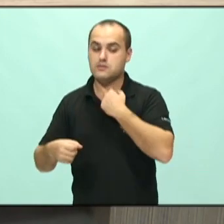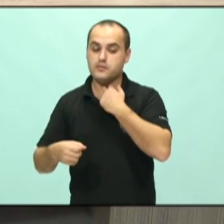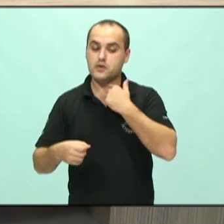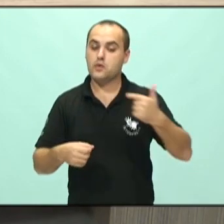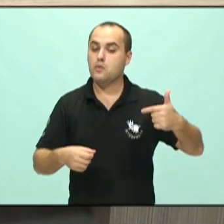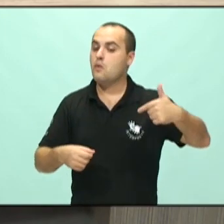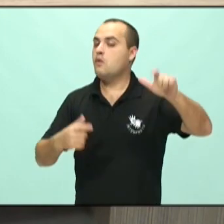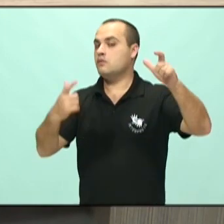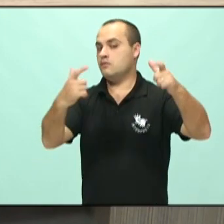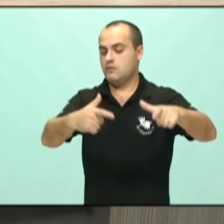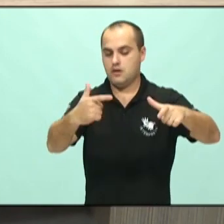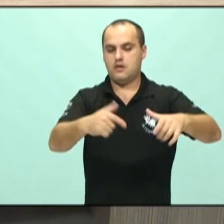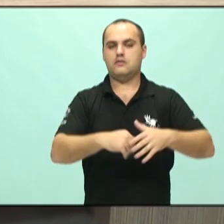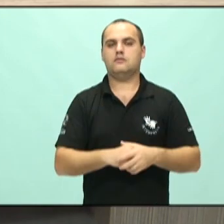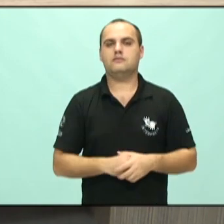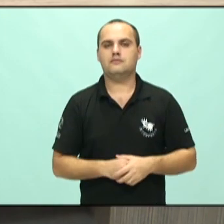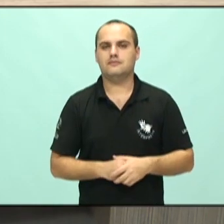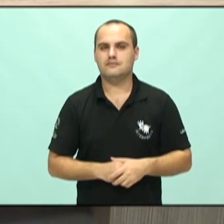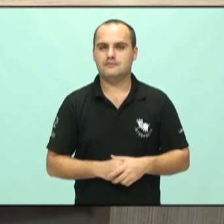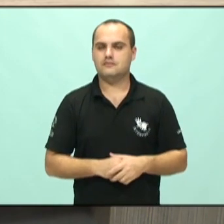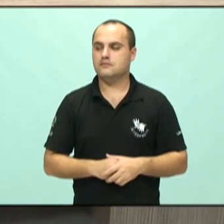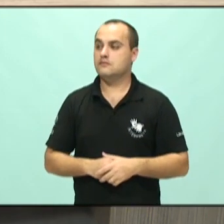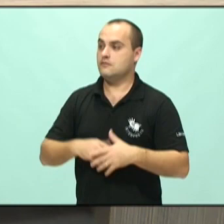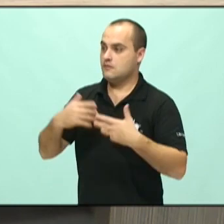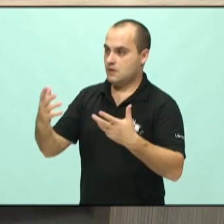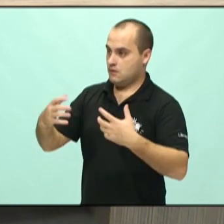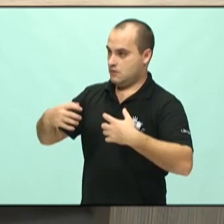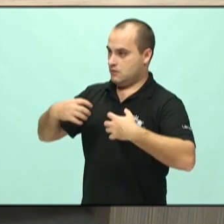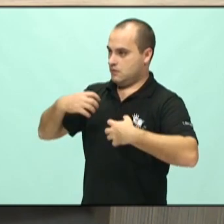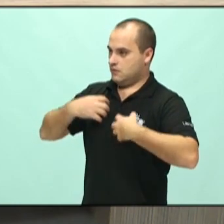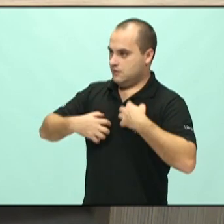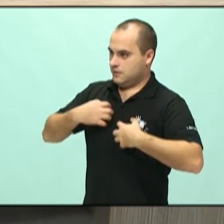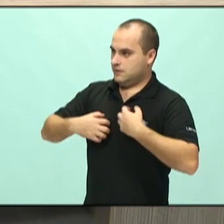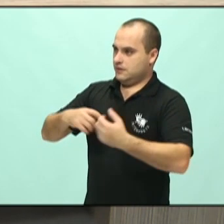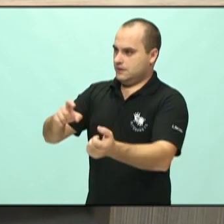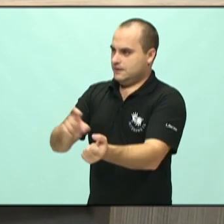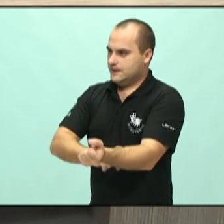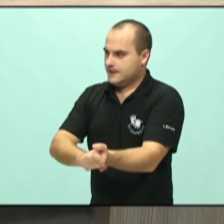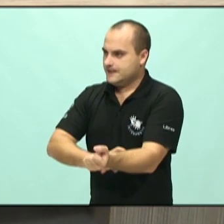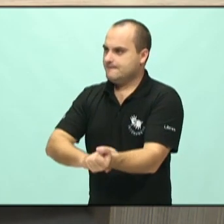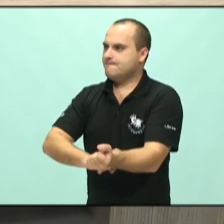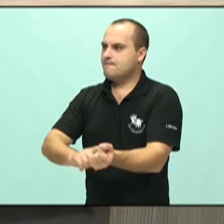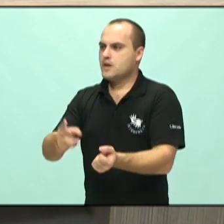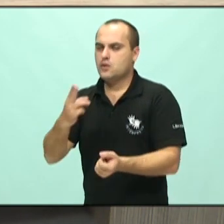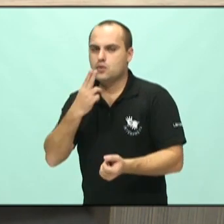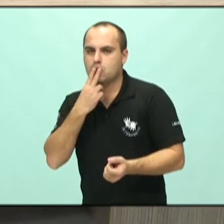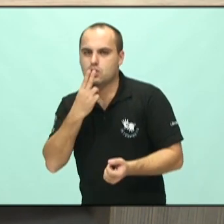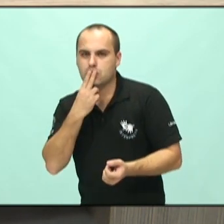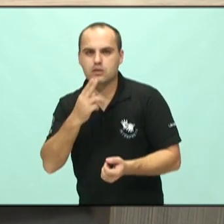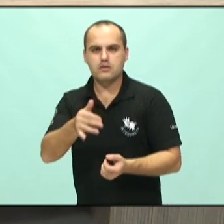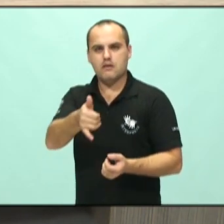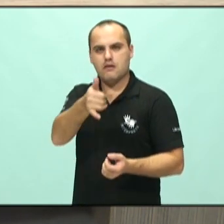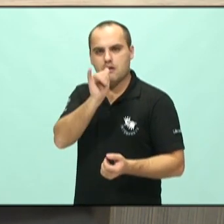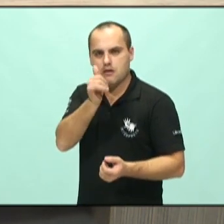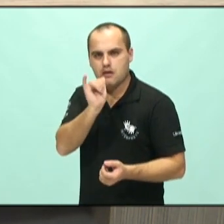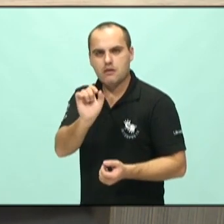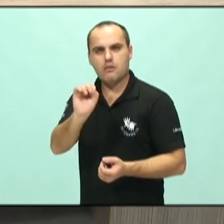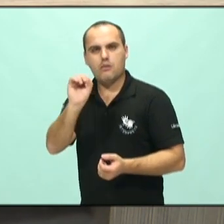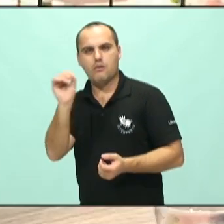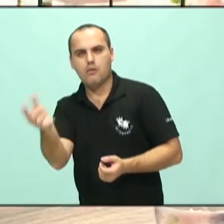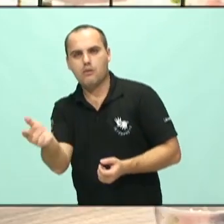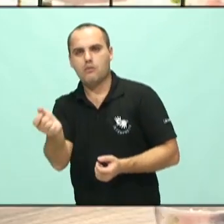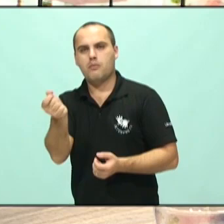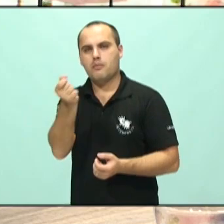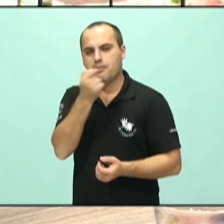a ansiedade e o estresse são aliviados com cigarro, álcool ou medicamentos